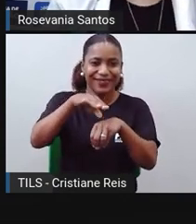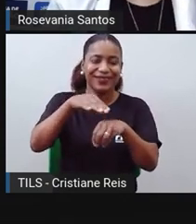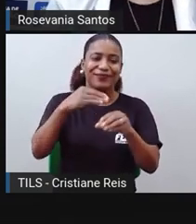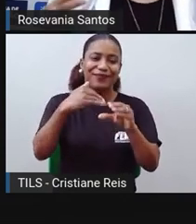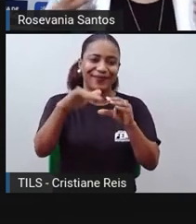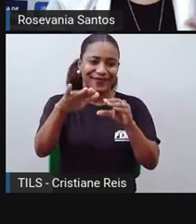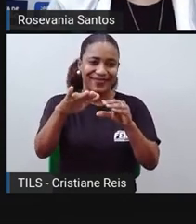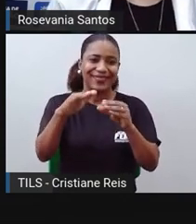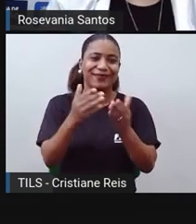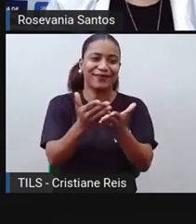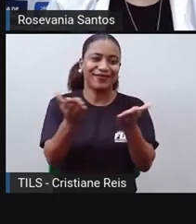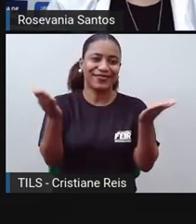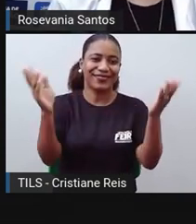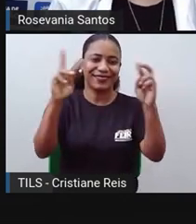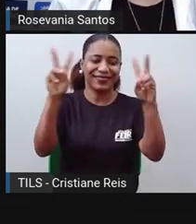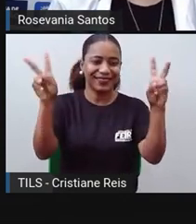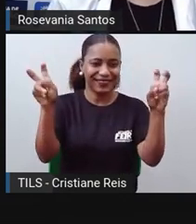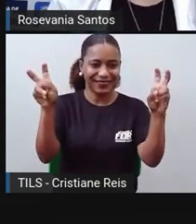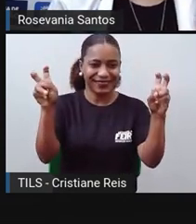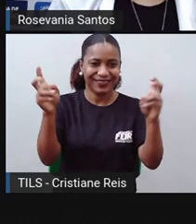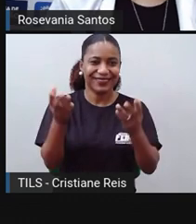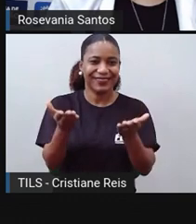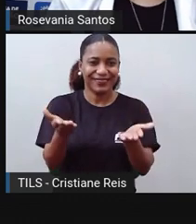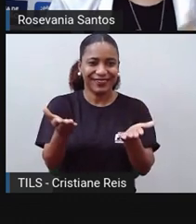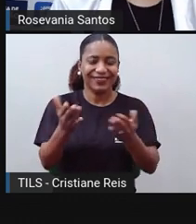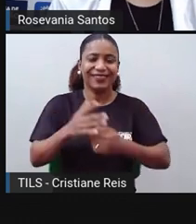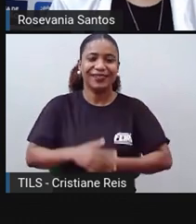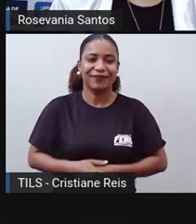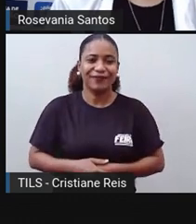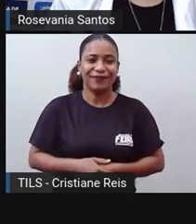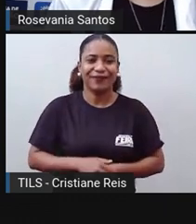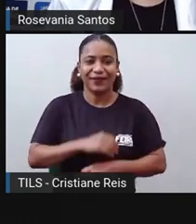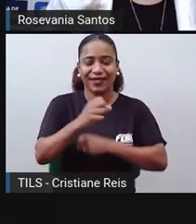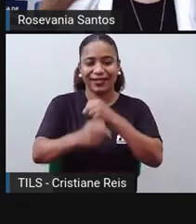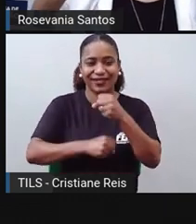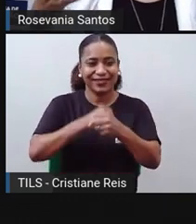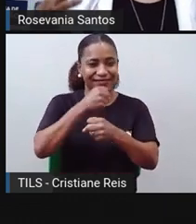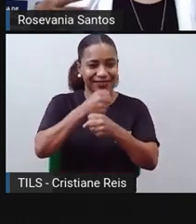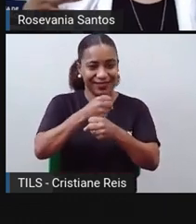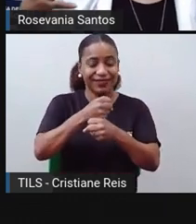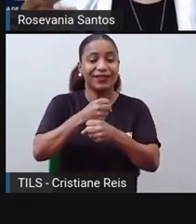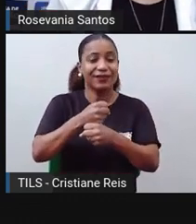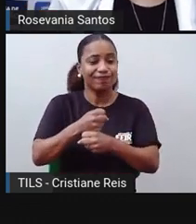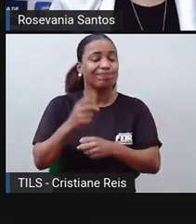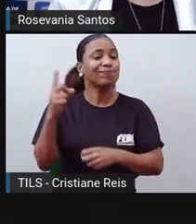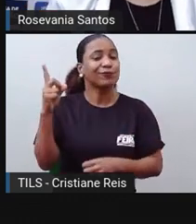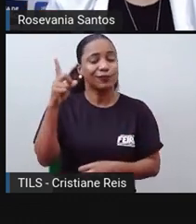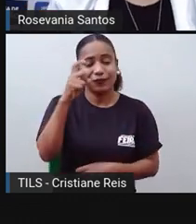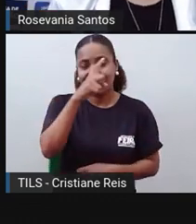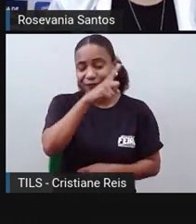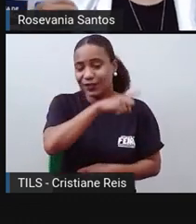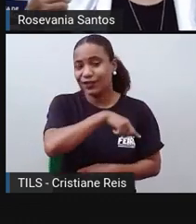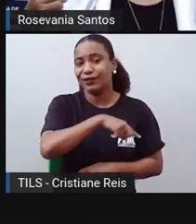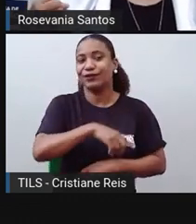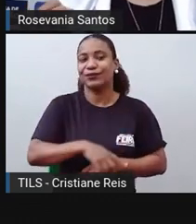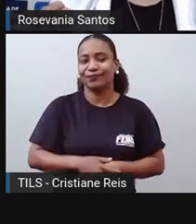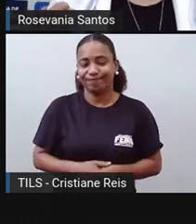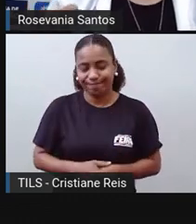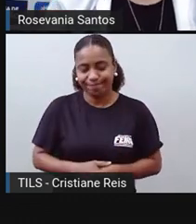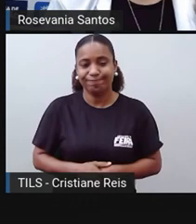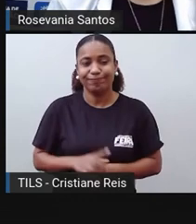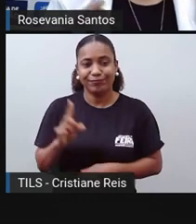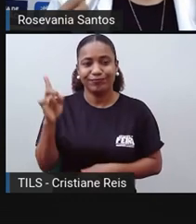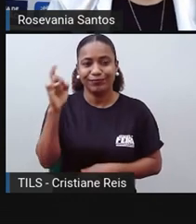vocês, porque esse ano, eu já até falei na outra aula, esse ano foi muito complicado, a gente